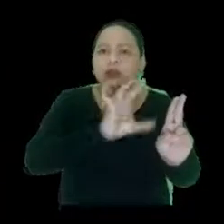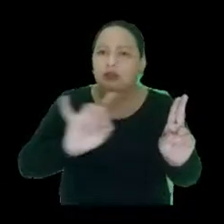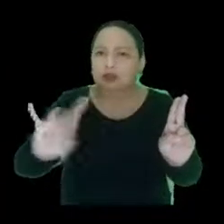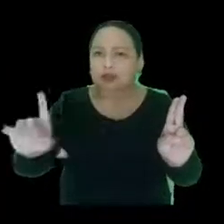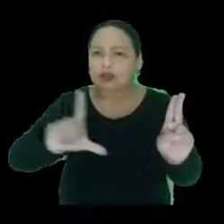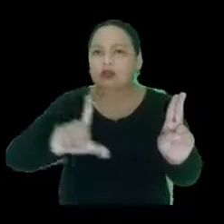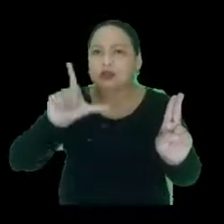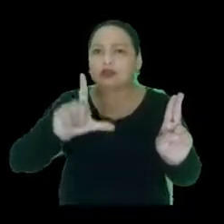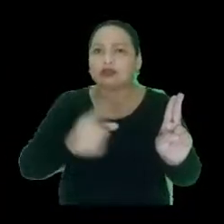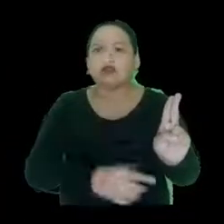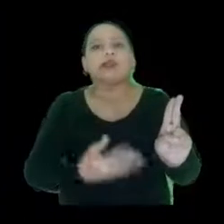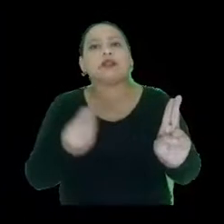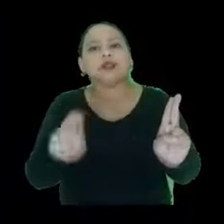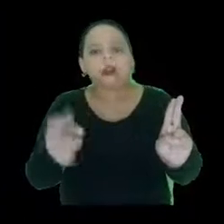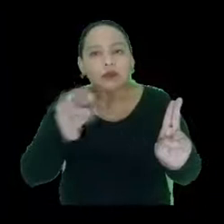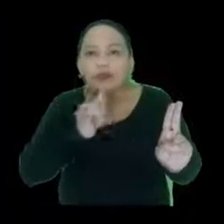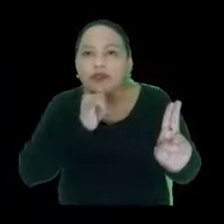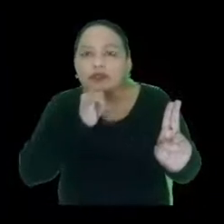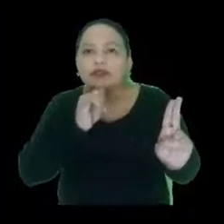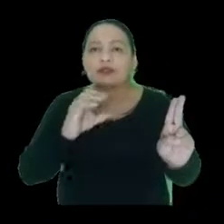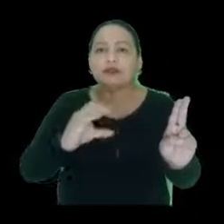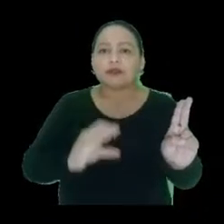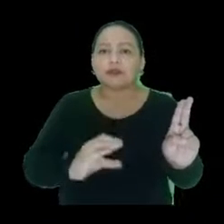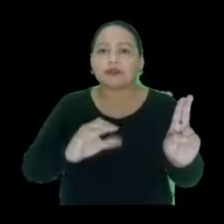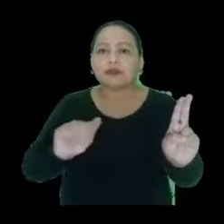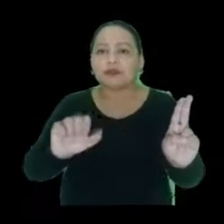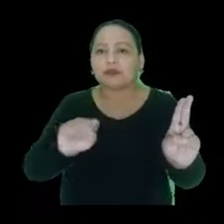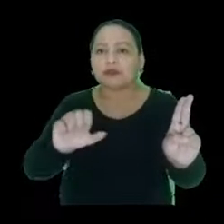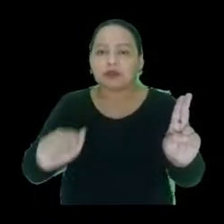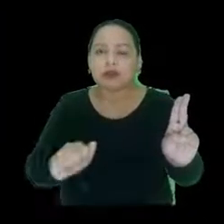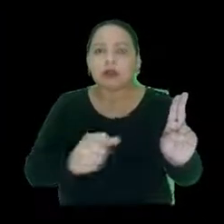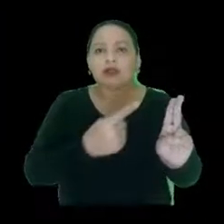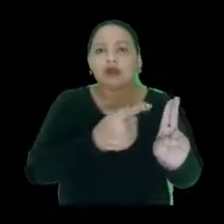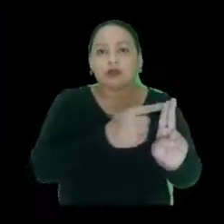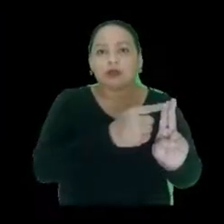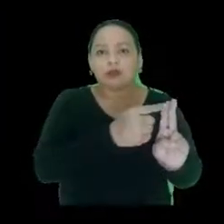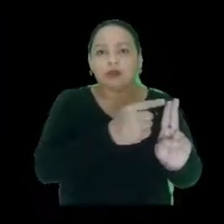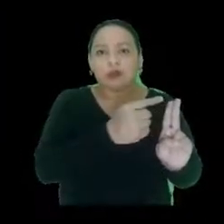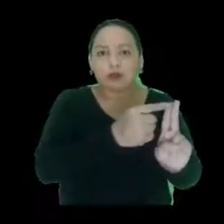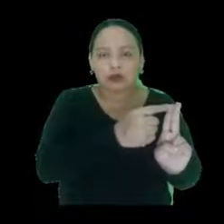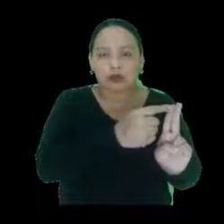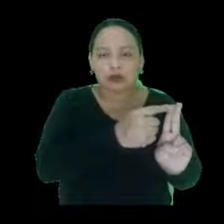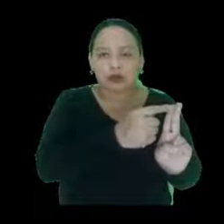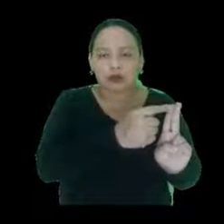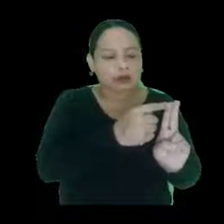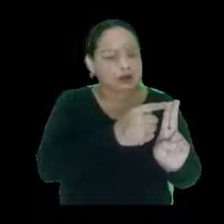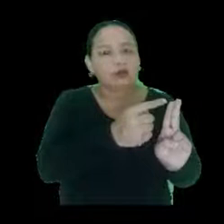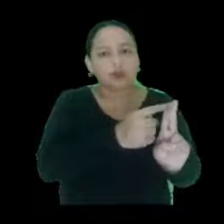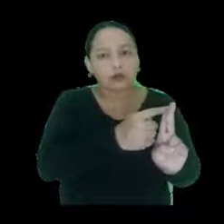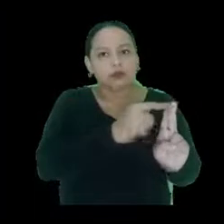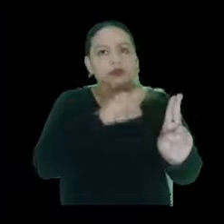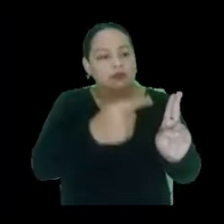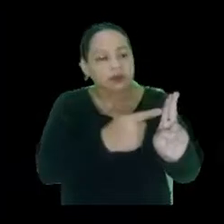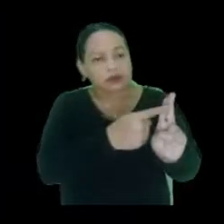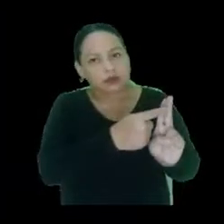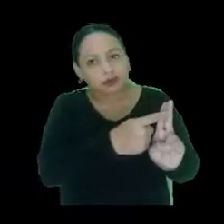iria escrever cada letra organizando os pontos. Então, por exemplo, o casa, né? Eu faria o ponto um e o ponto